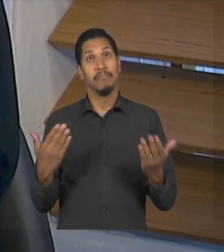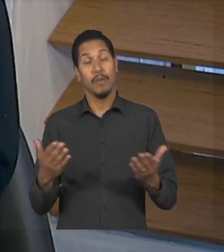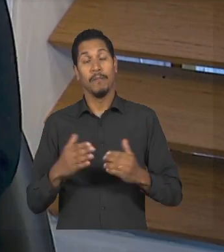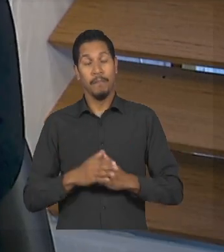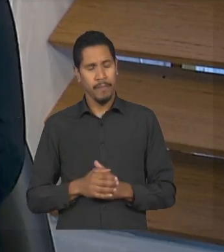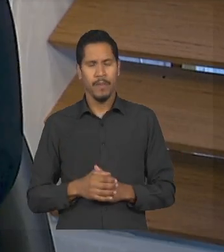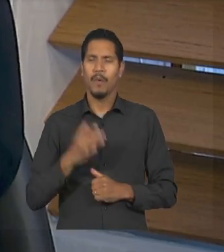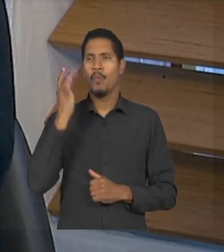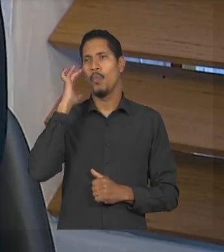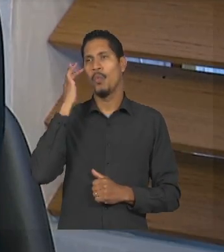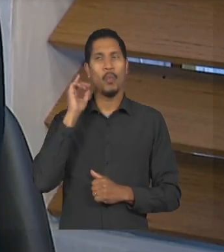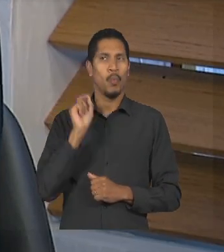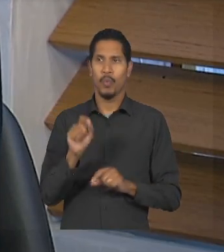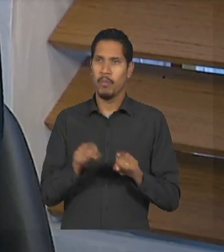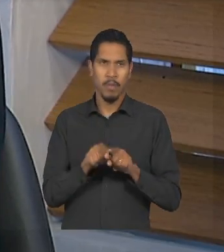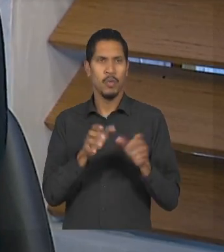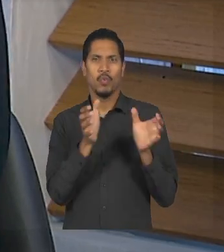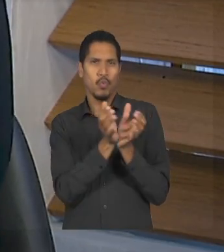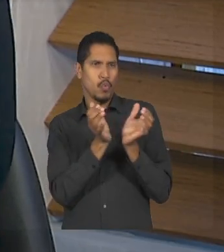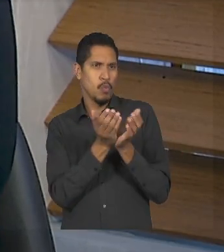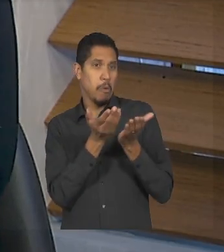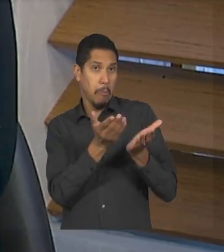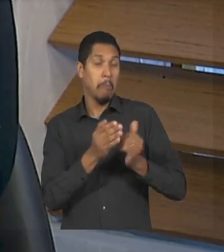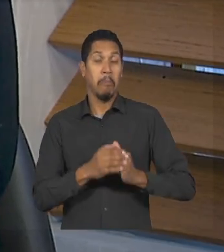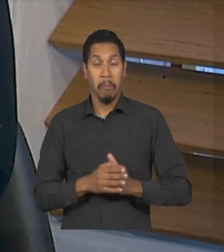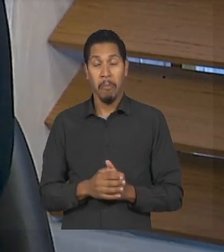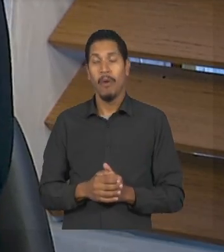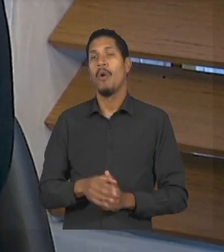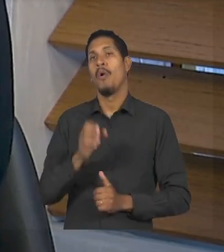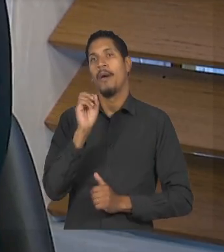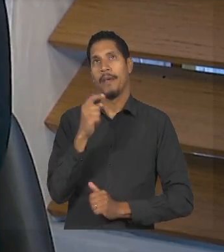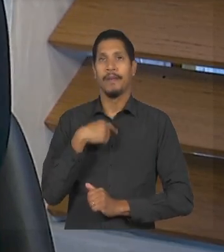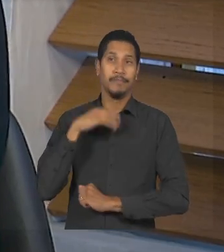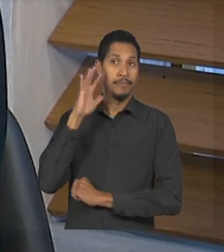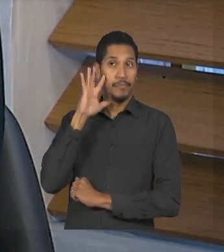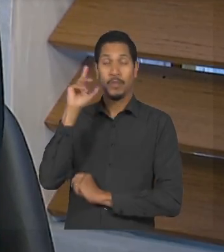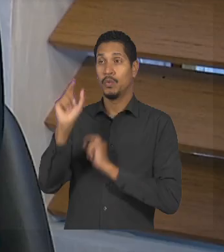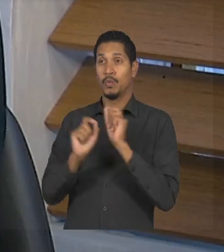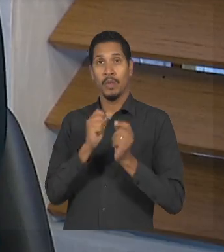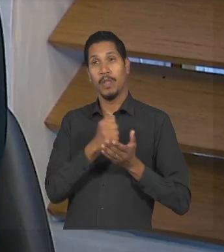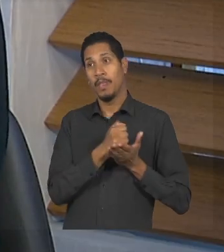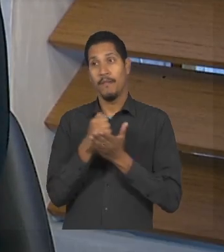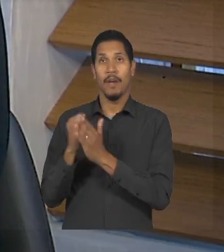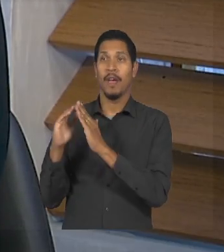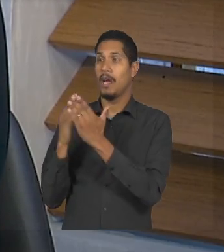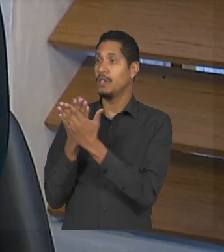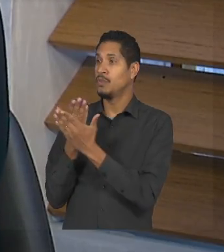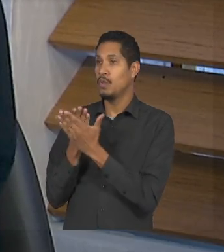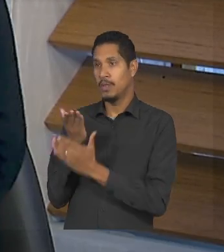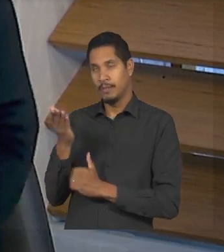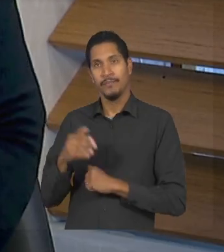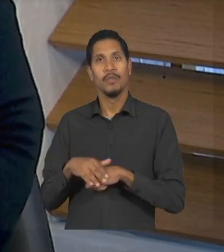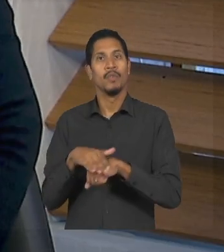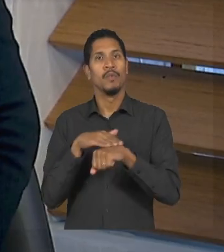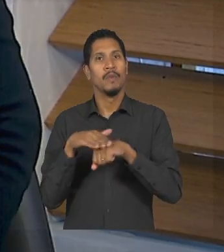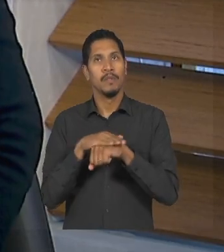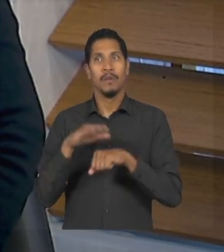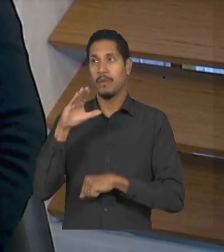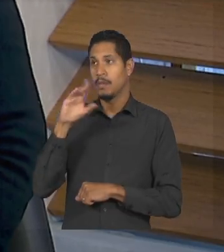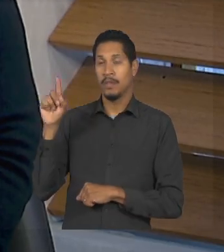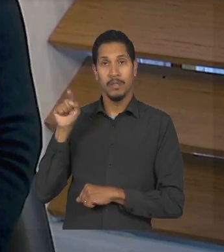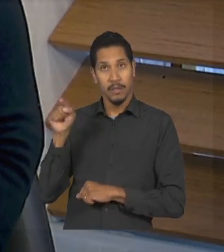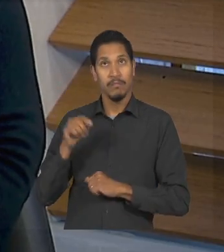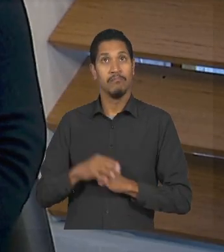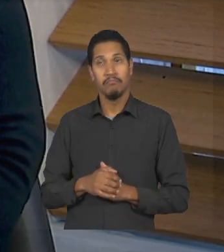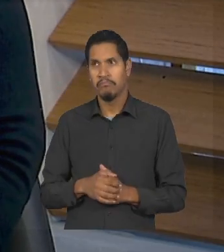interação eu achei que o Antônio fazia parte desse grupo então resolvi levá-lo à escola conversei com a coordenação